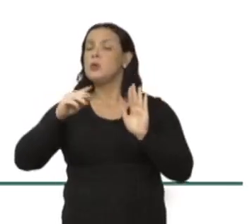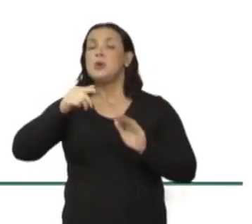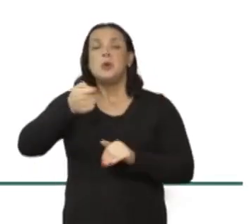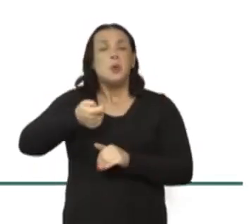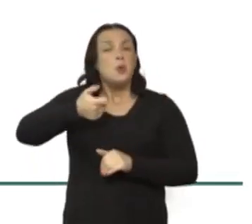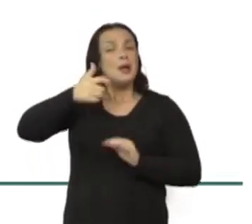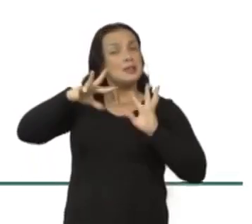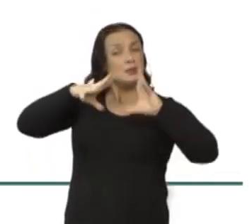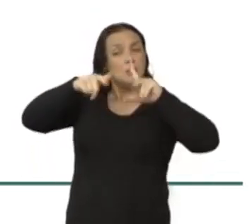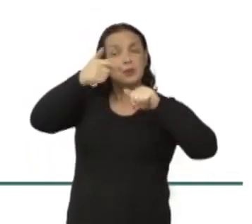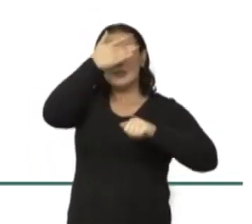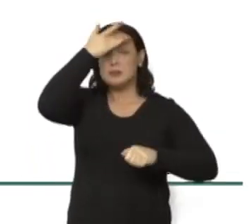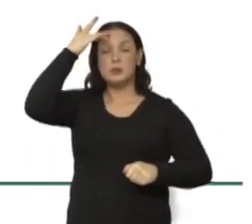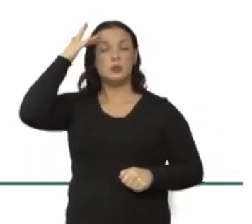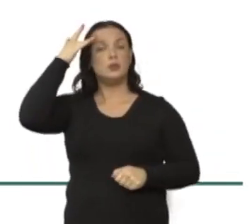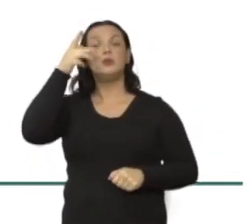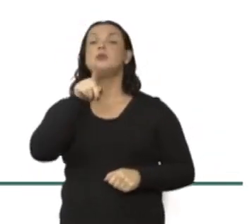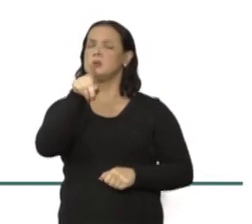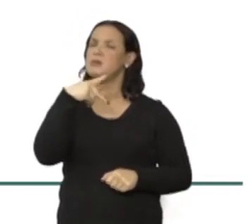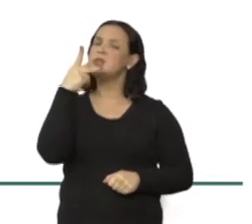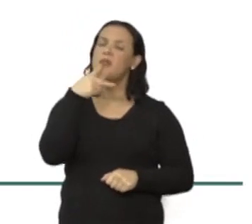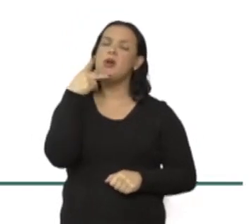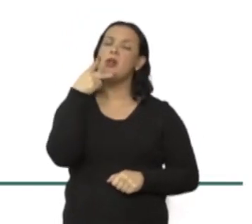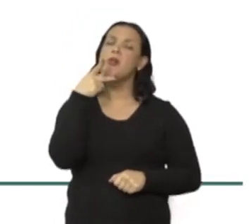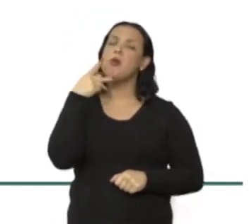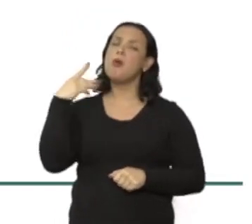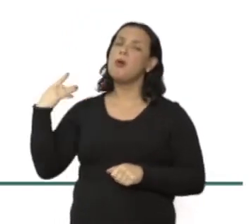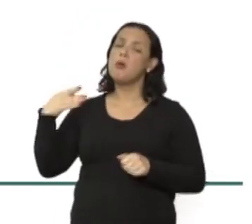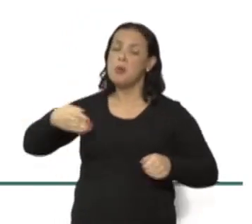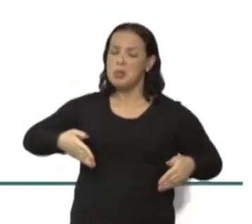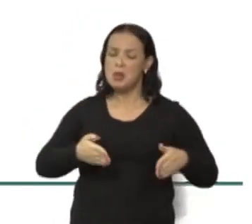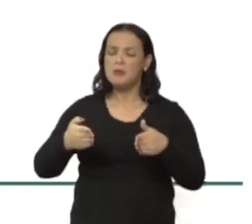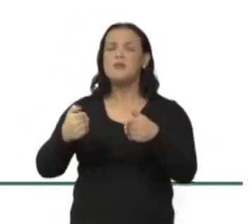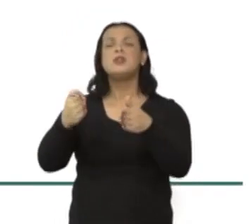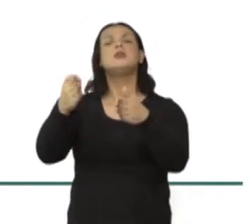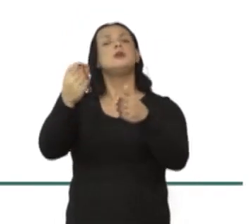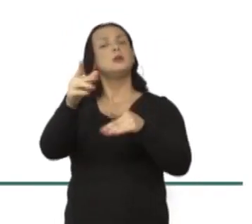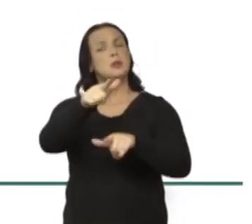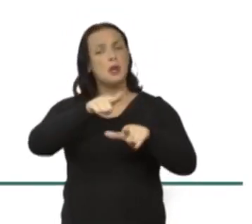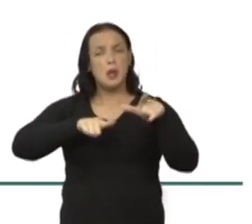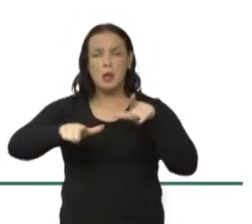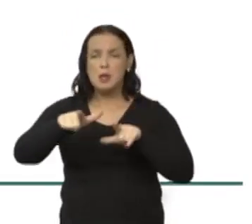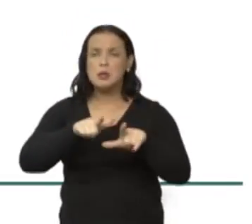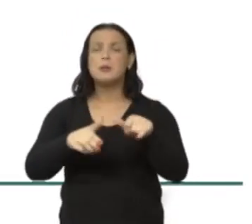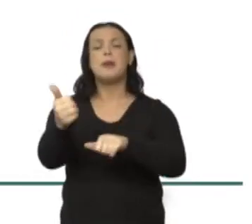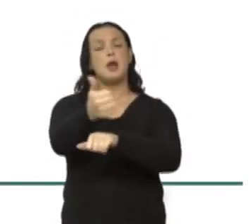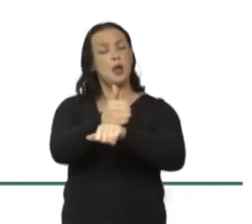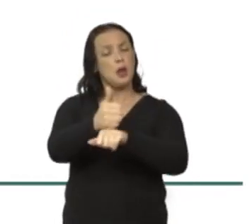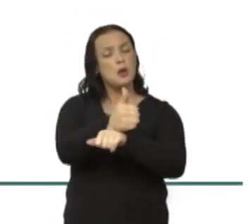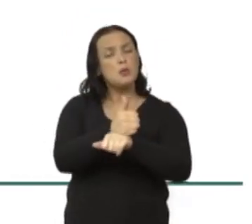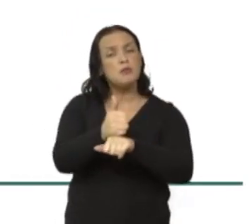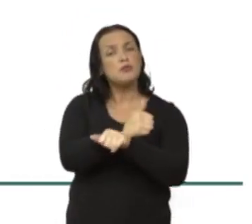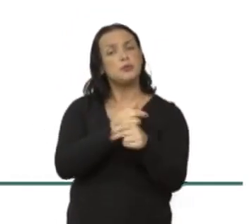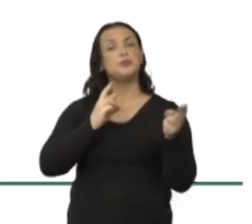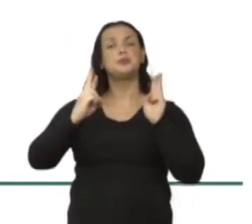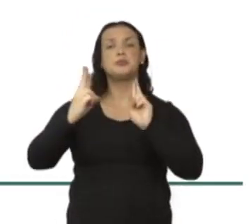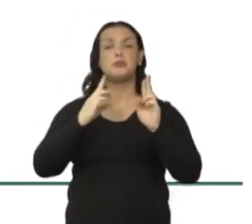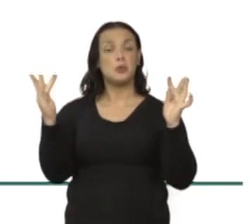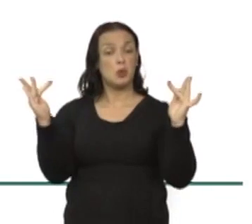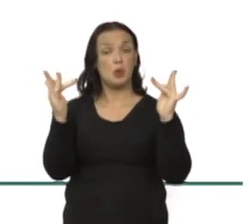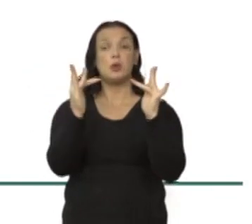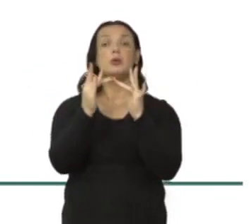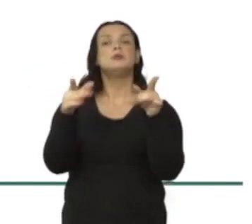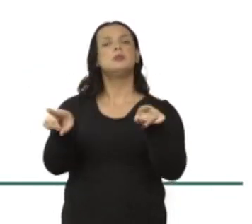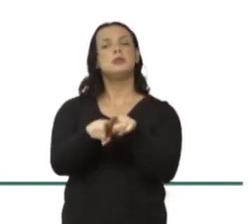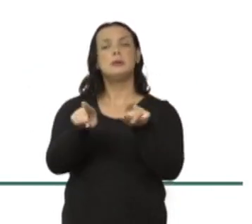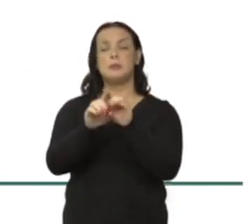Agora, você falou dessa tua experiência profissional, muito ligada, em uma parte dela,